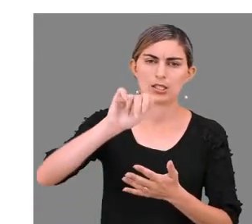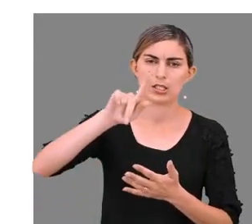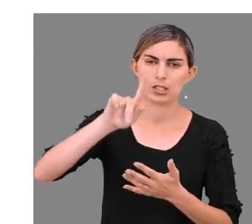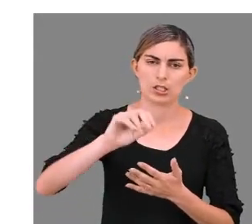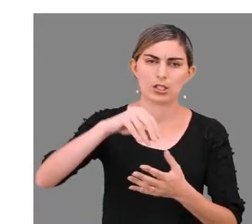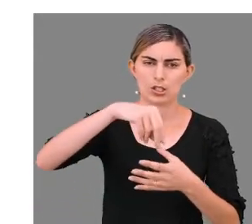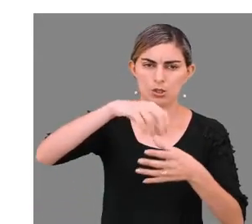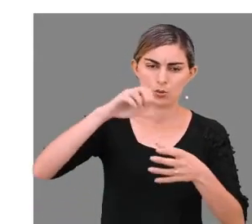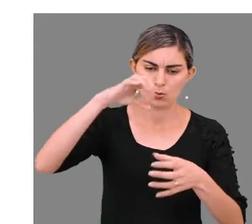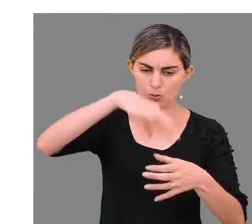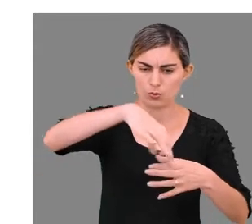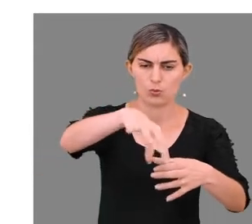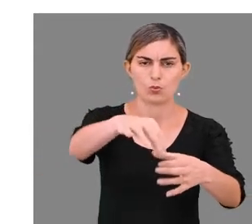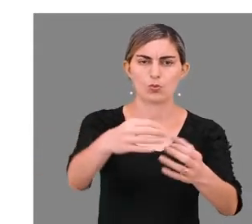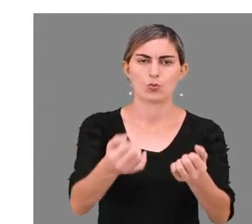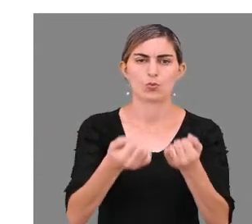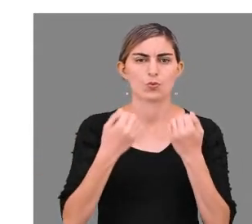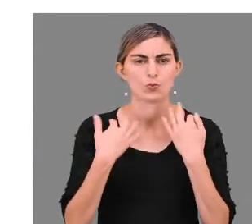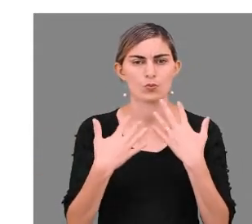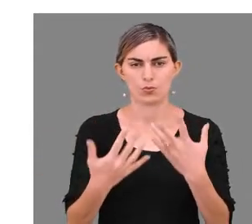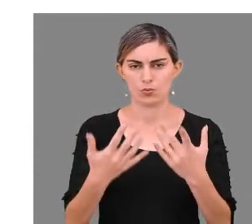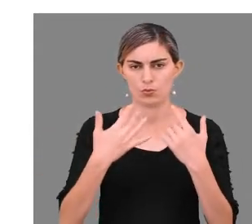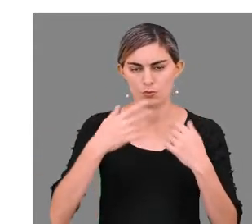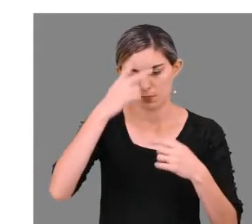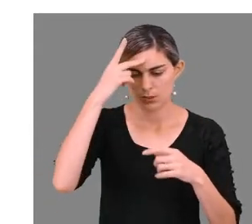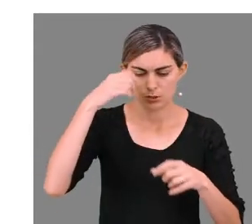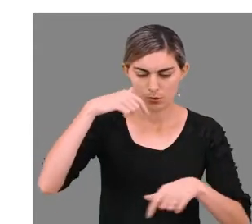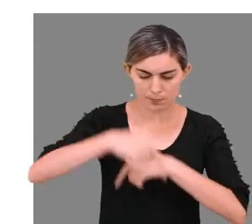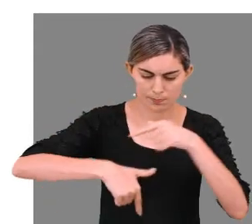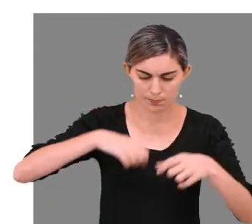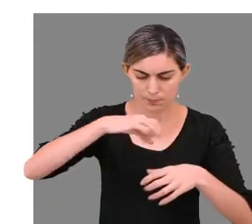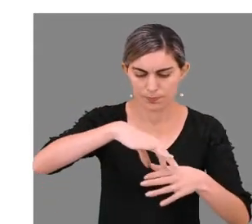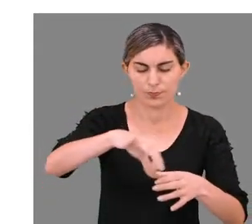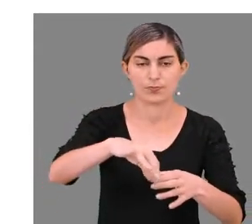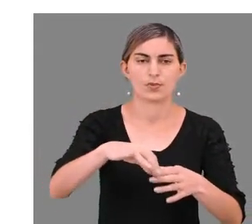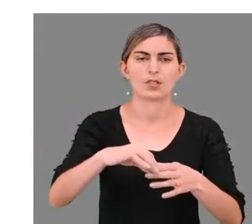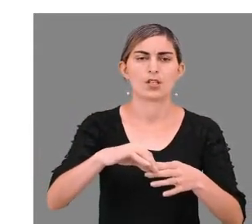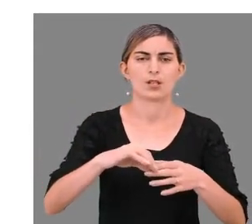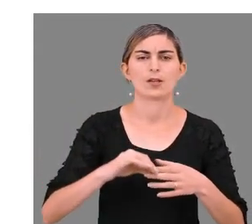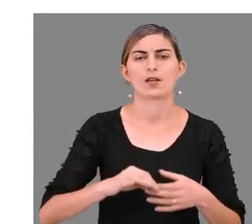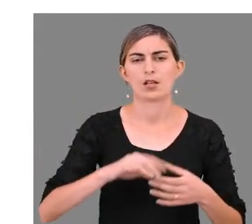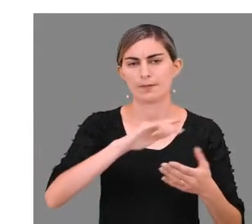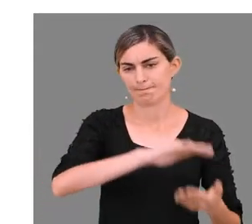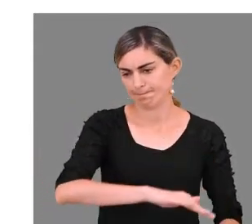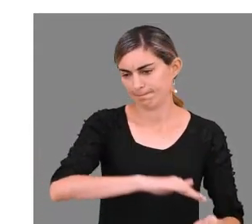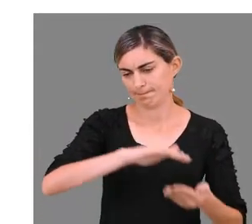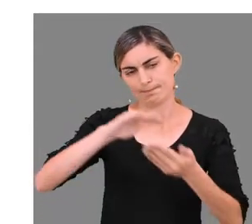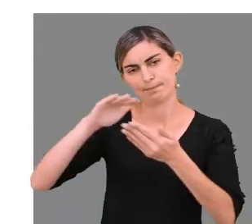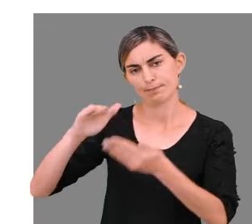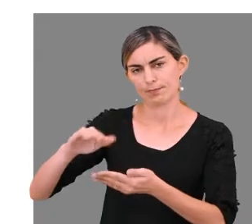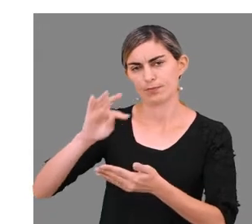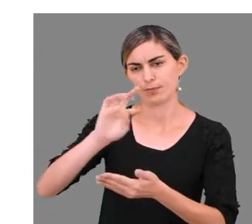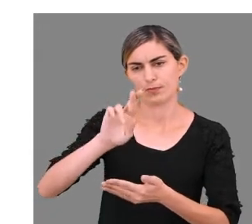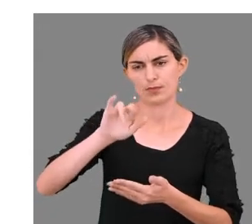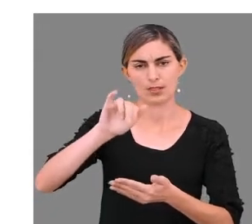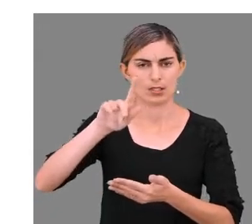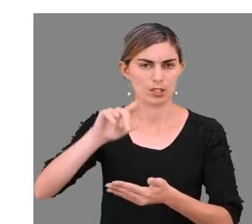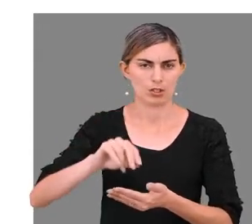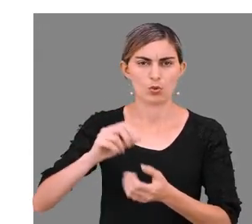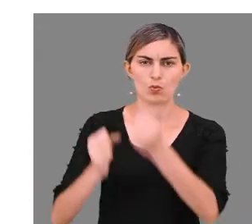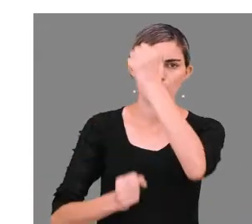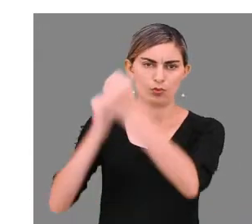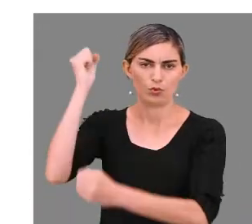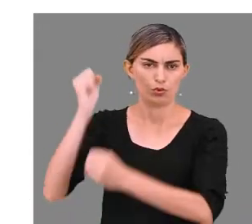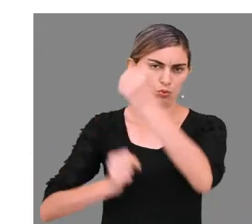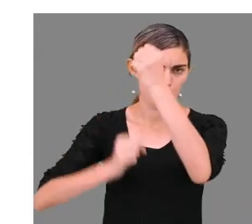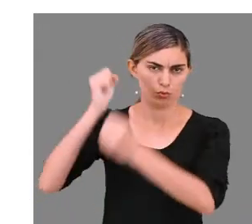no campo pelo agricultor. Isso, o agricultor fornece o trigo para a